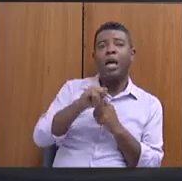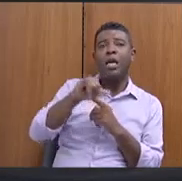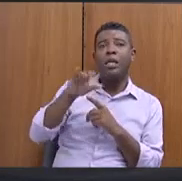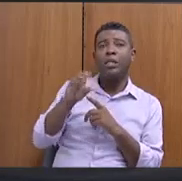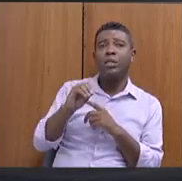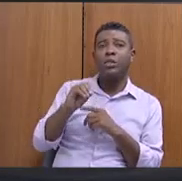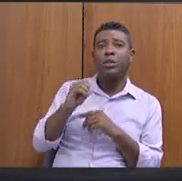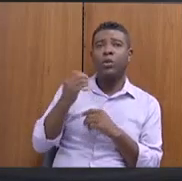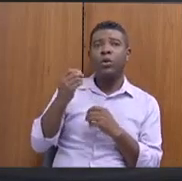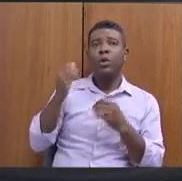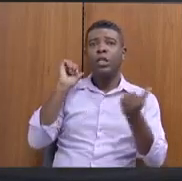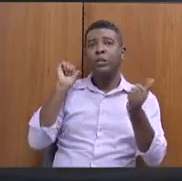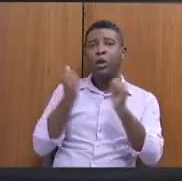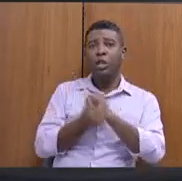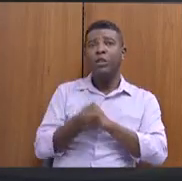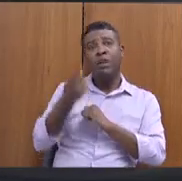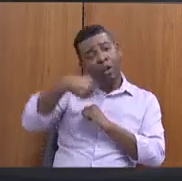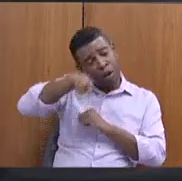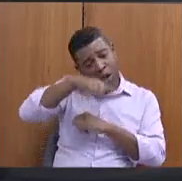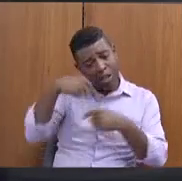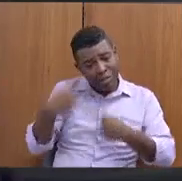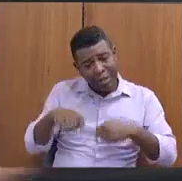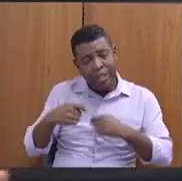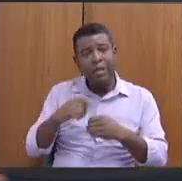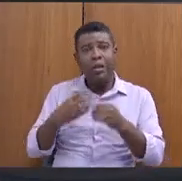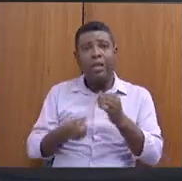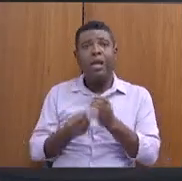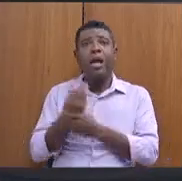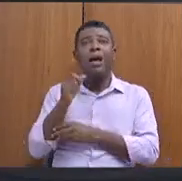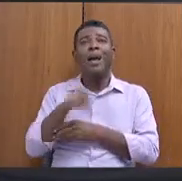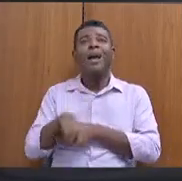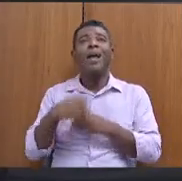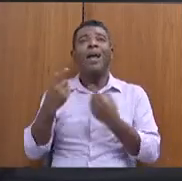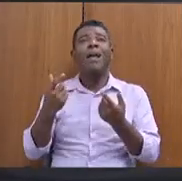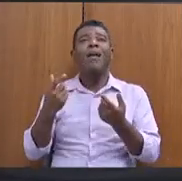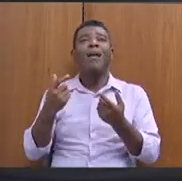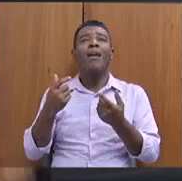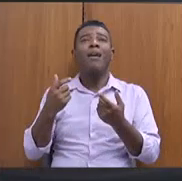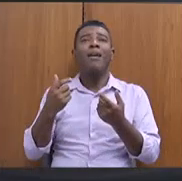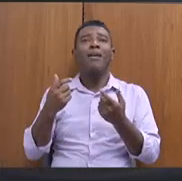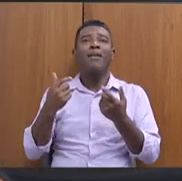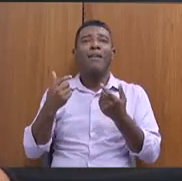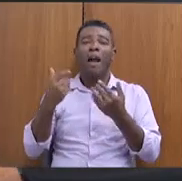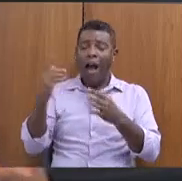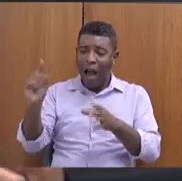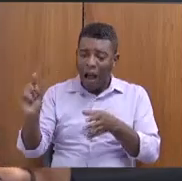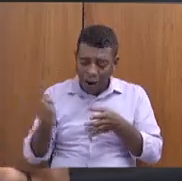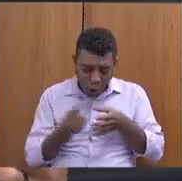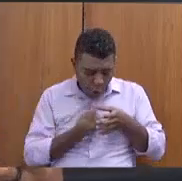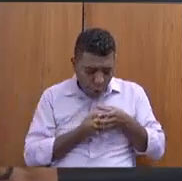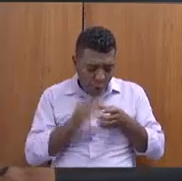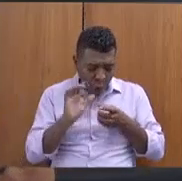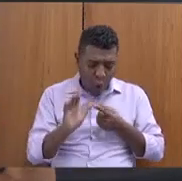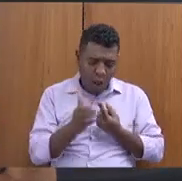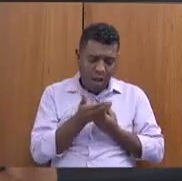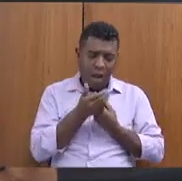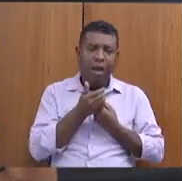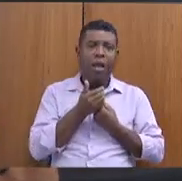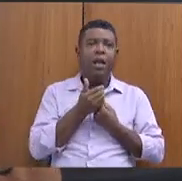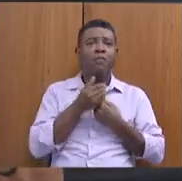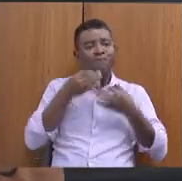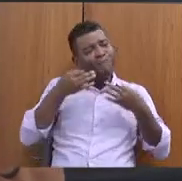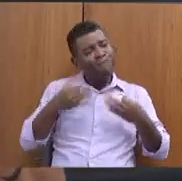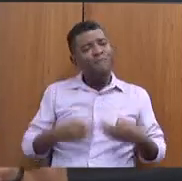de prevenção aos desastres, isso tem a ver com a crise climática, com muita coisa, mas também de acolhimento digno das pessoas, vítimas